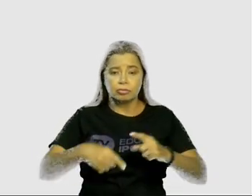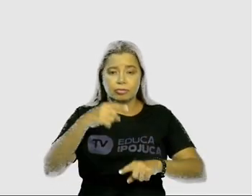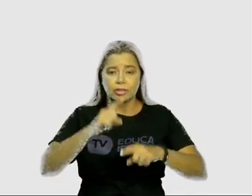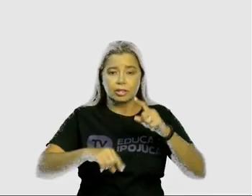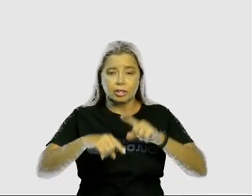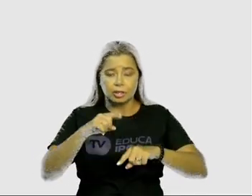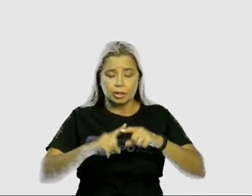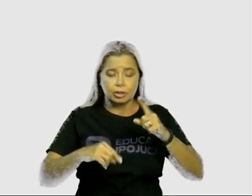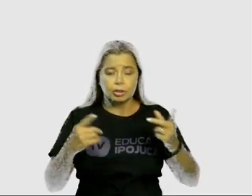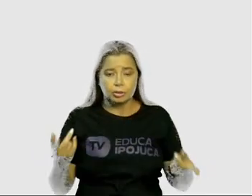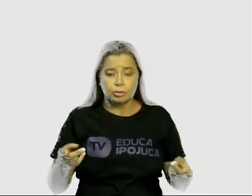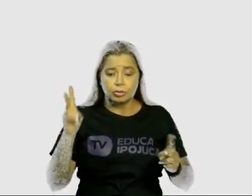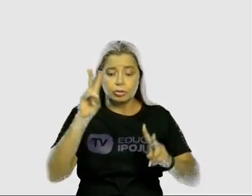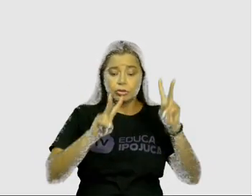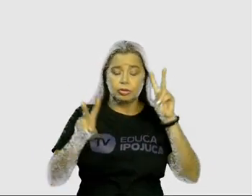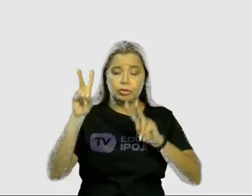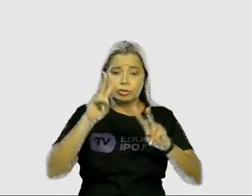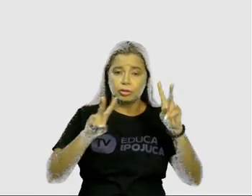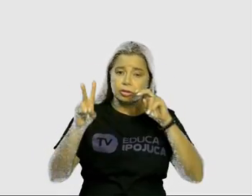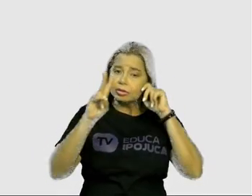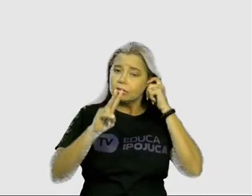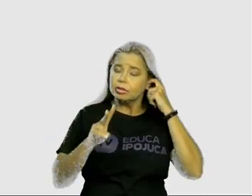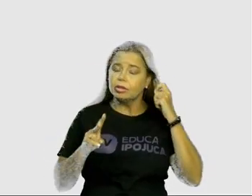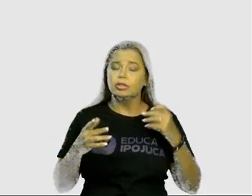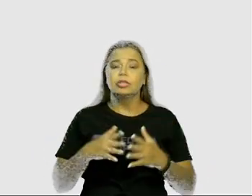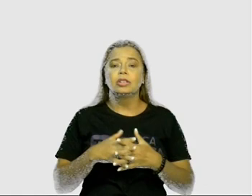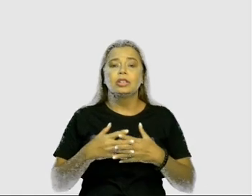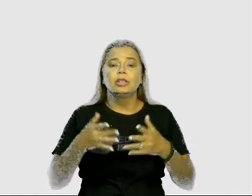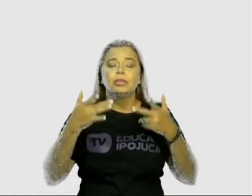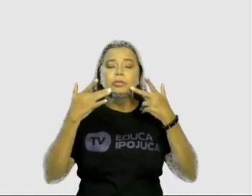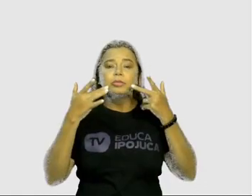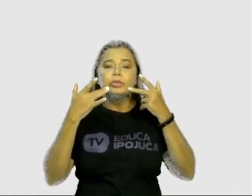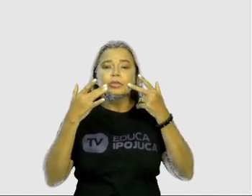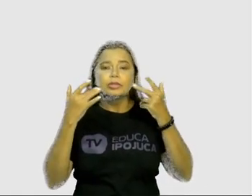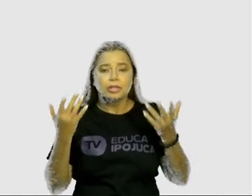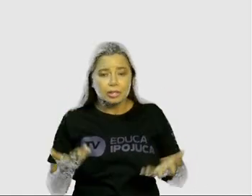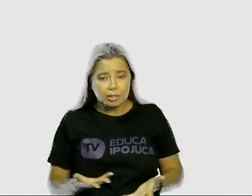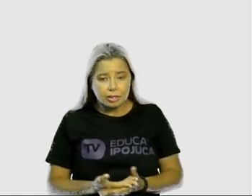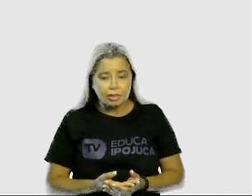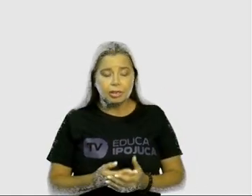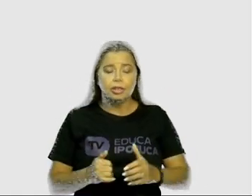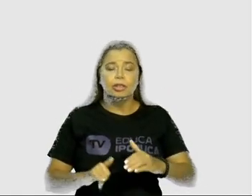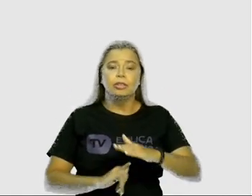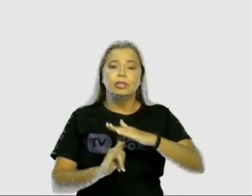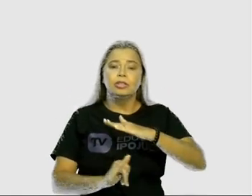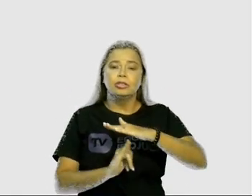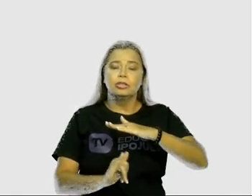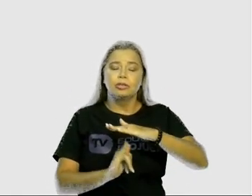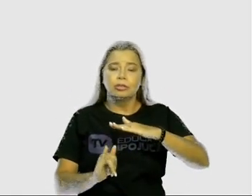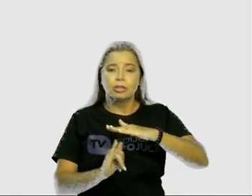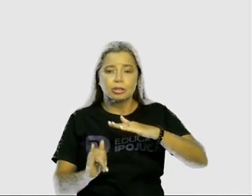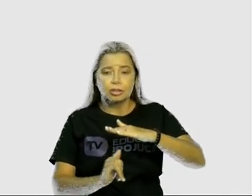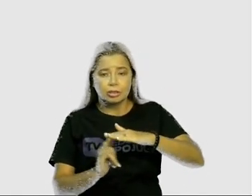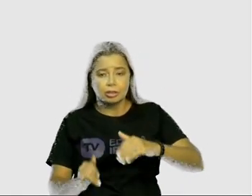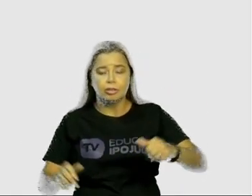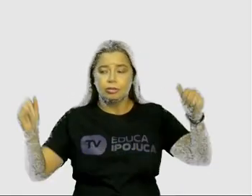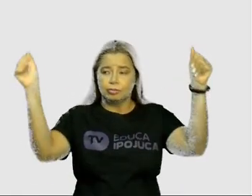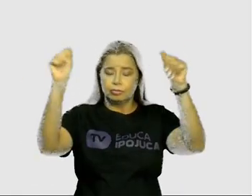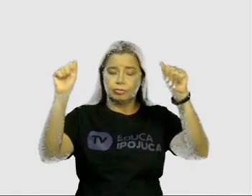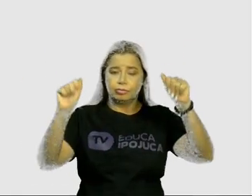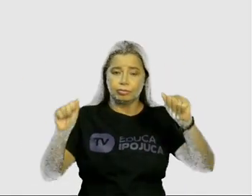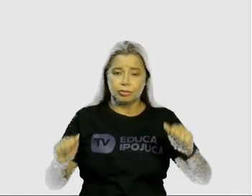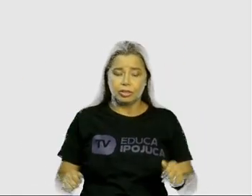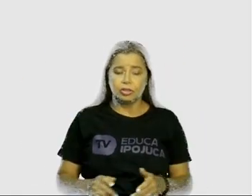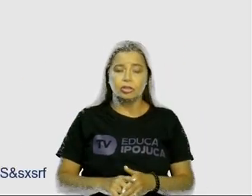Museus, galerias, instituições e artistas. Valorizando os sistemas de artes visuais locais.